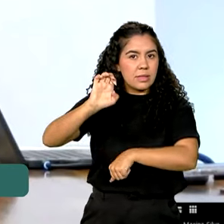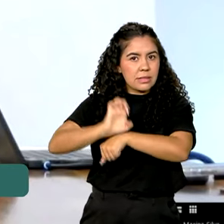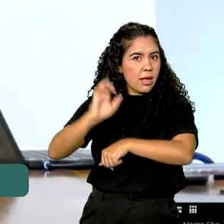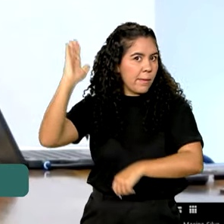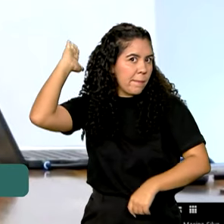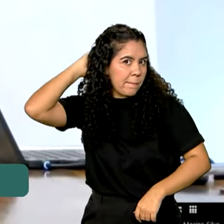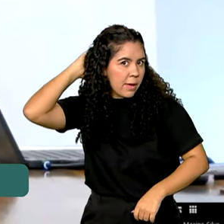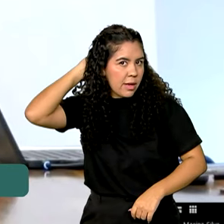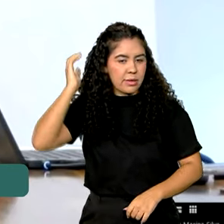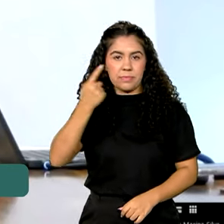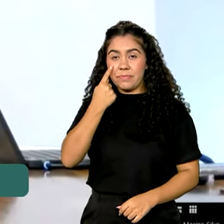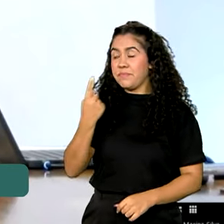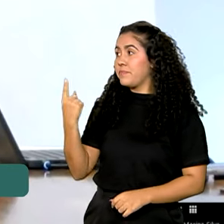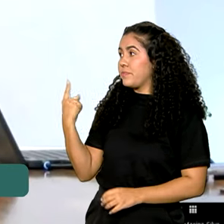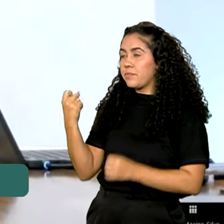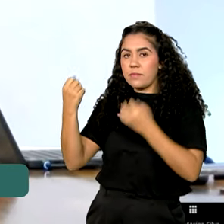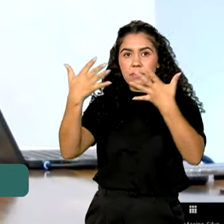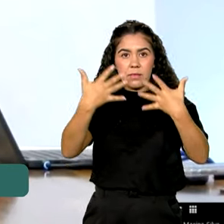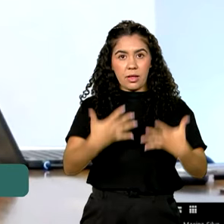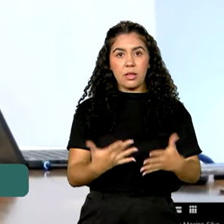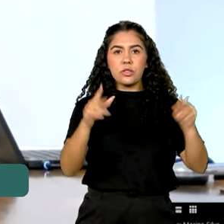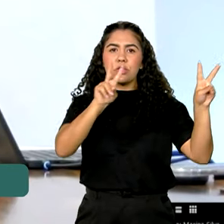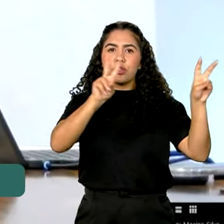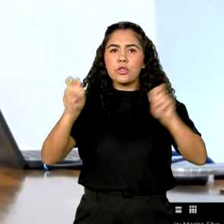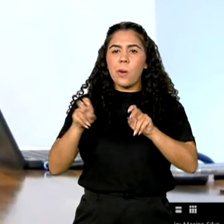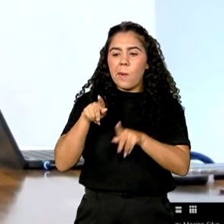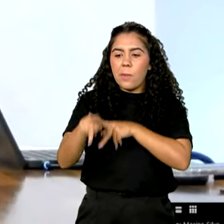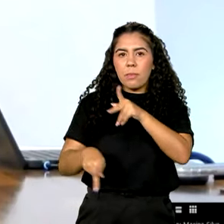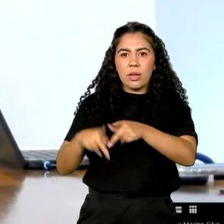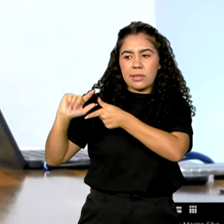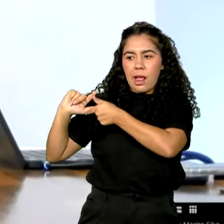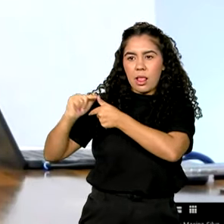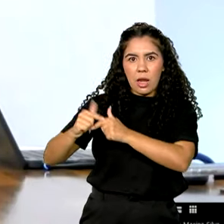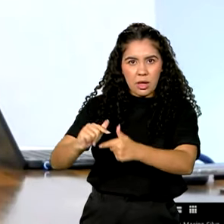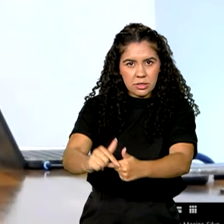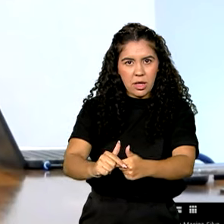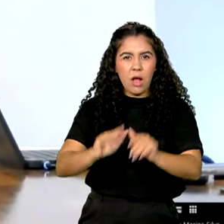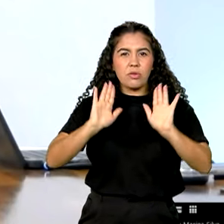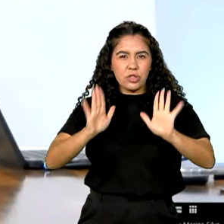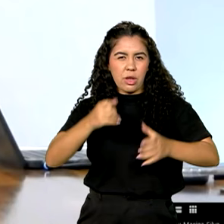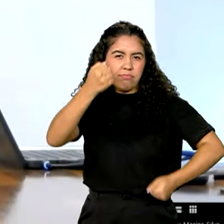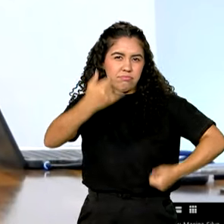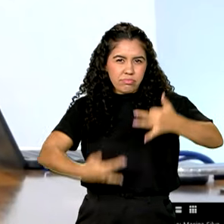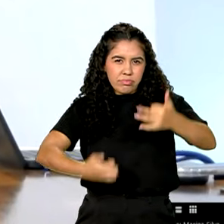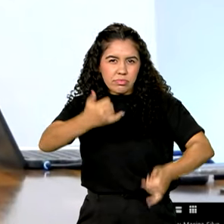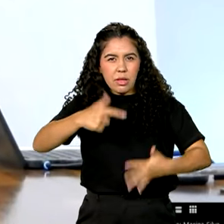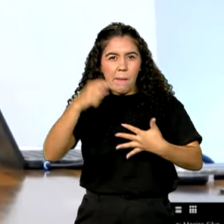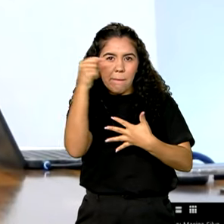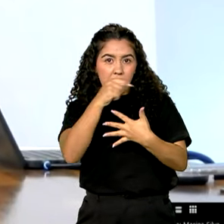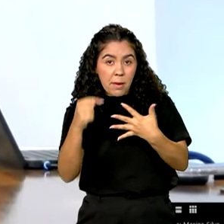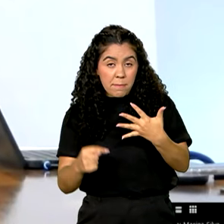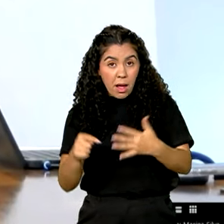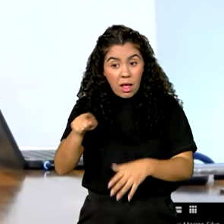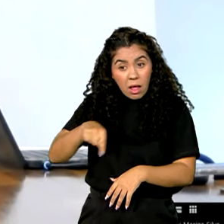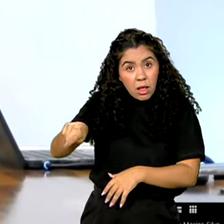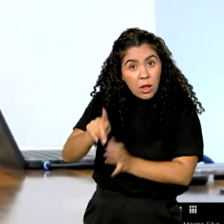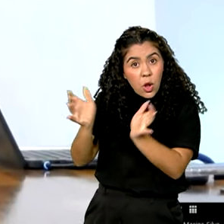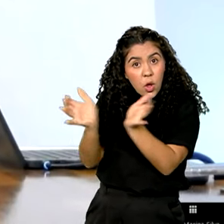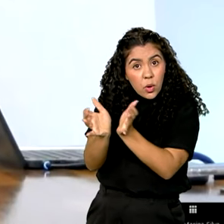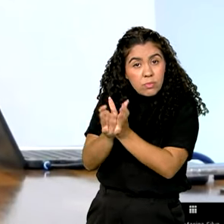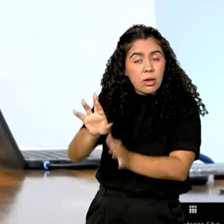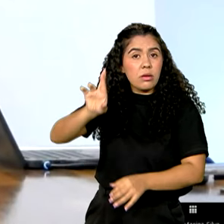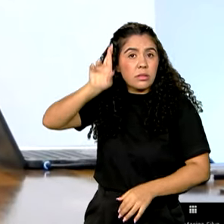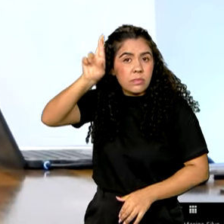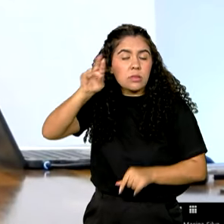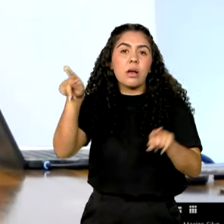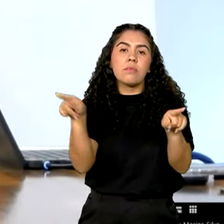No caso das populações tradicionais que foram mencionadas aqui, elas são responsáveis, e os indígenas,